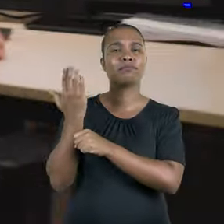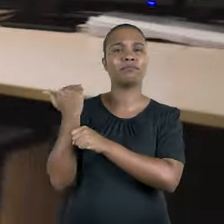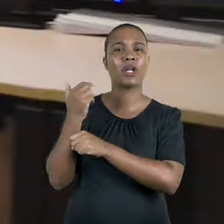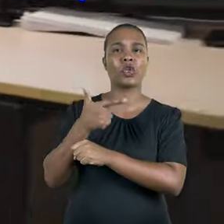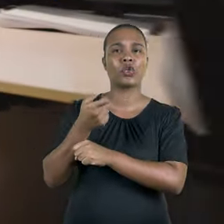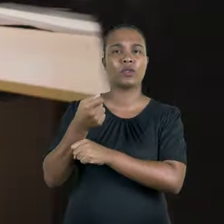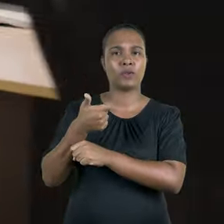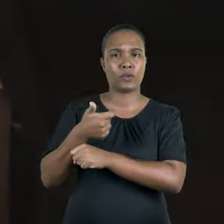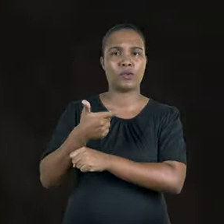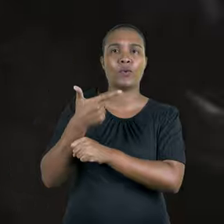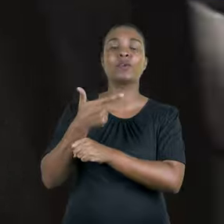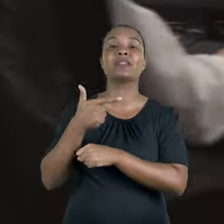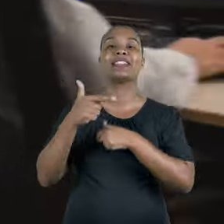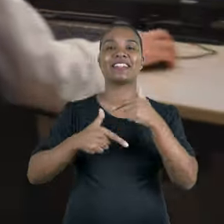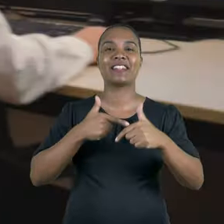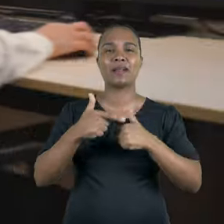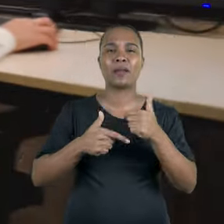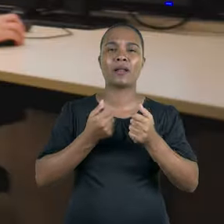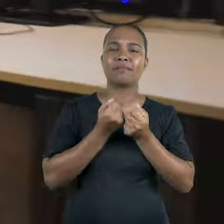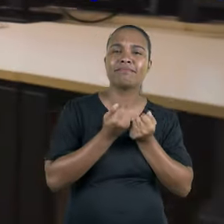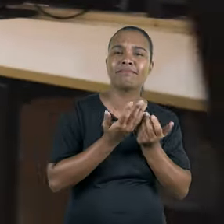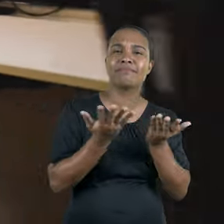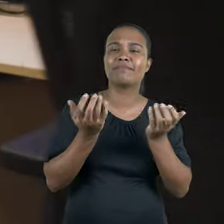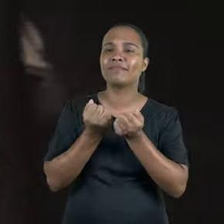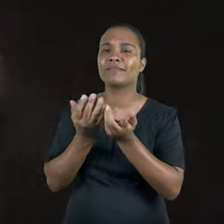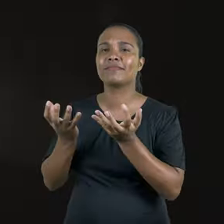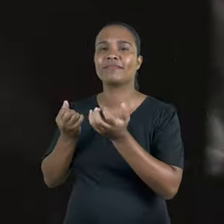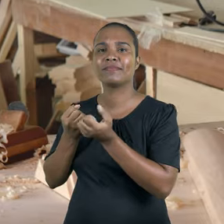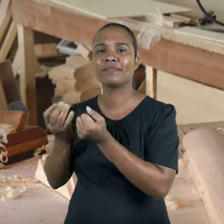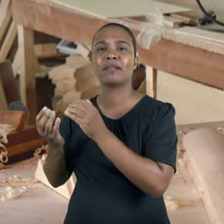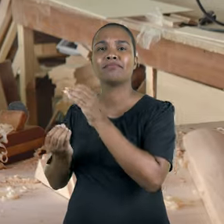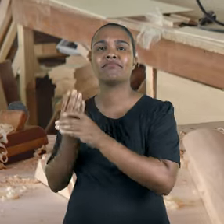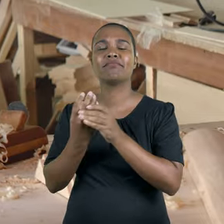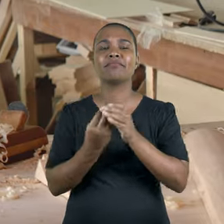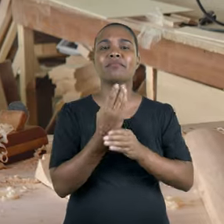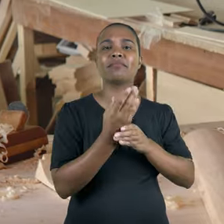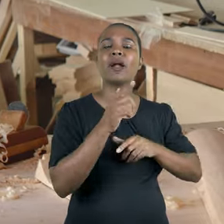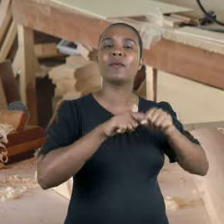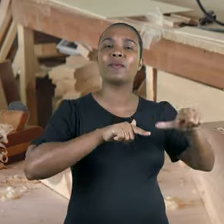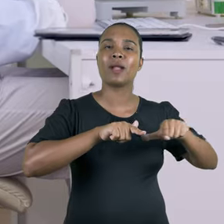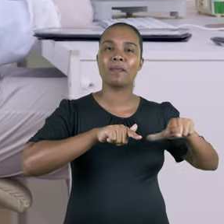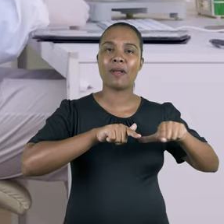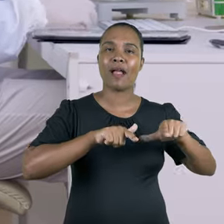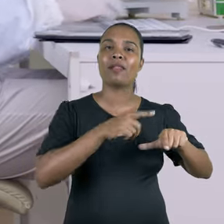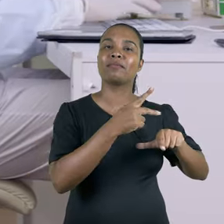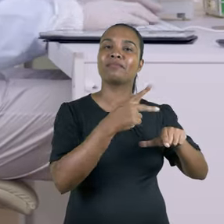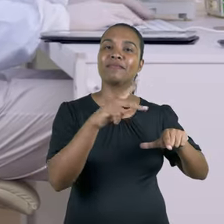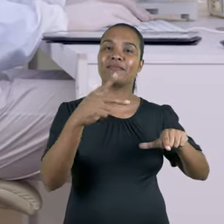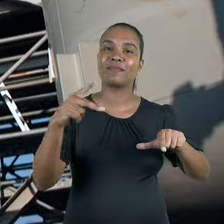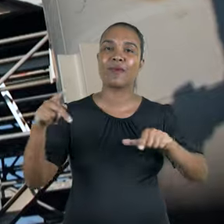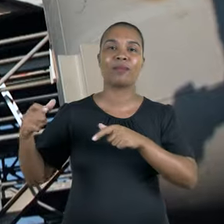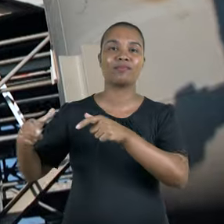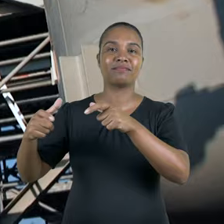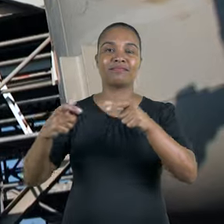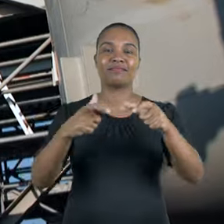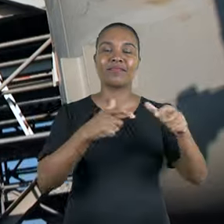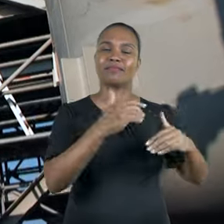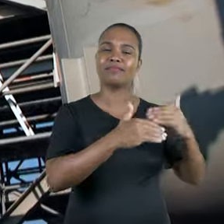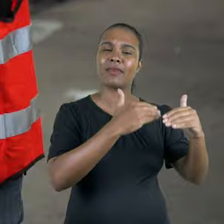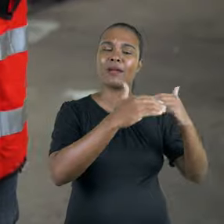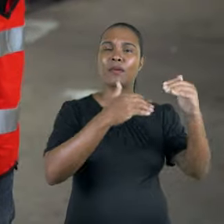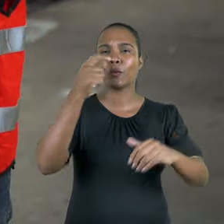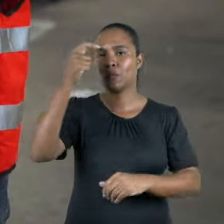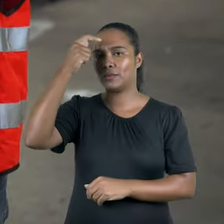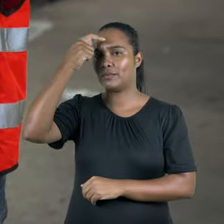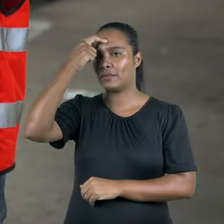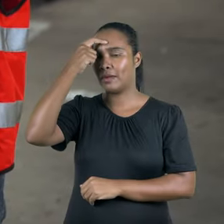programa Trabalho Seguro desenvolve em caráter permanente ações para fomentar e apoiar a participação dos parceiros no processo de